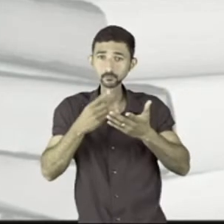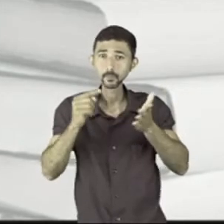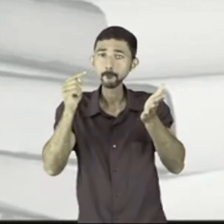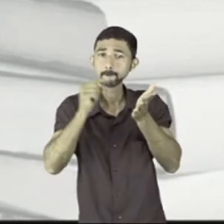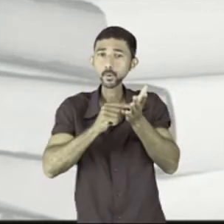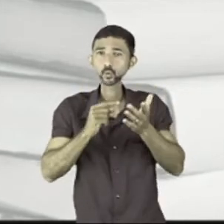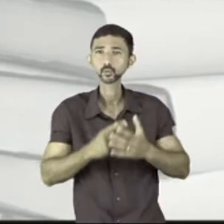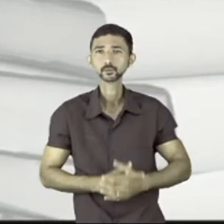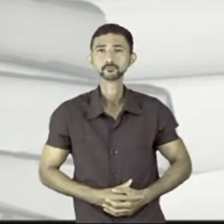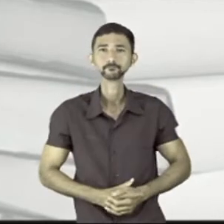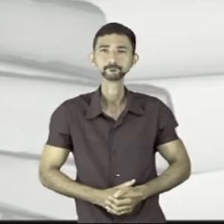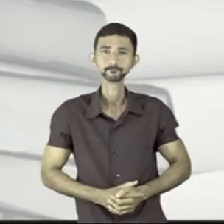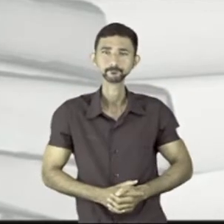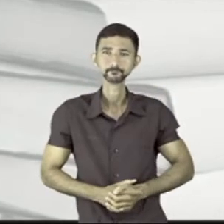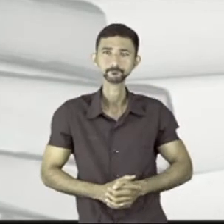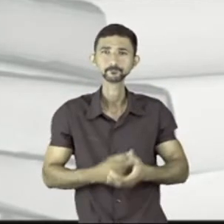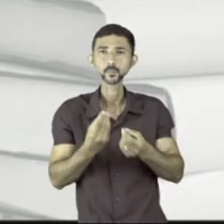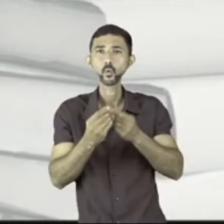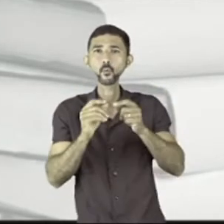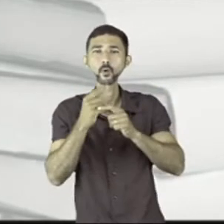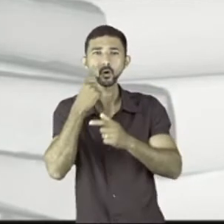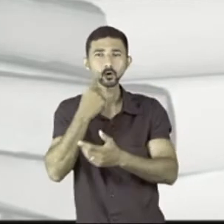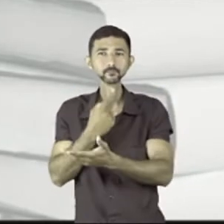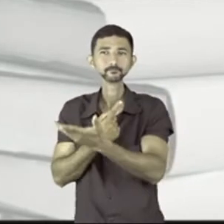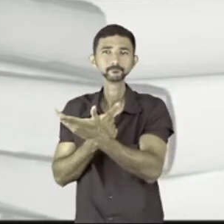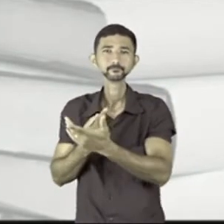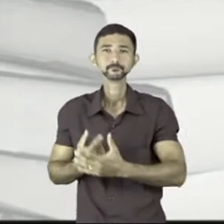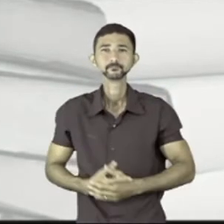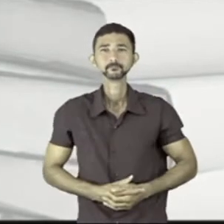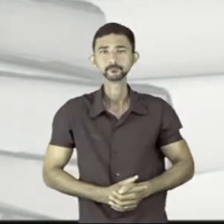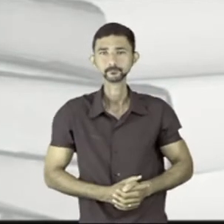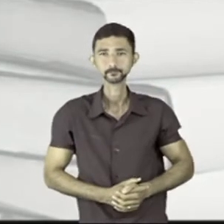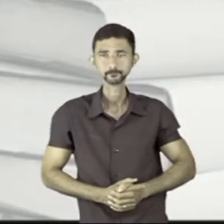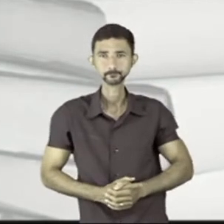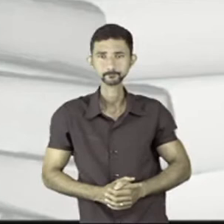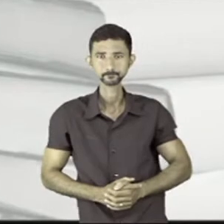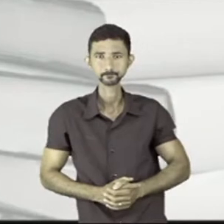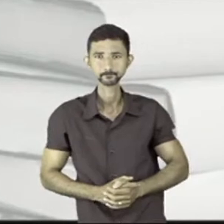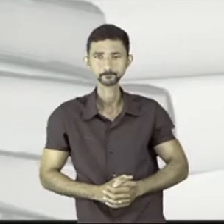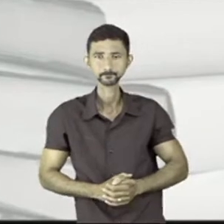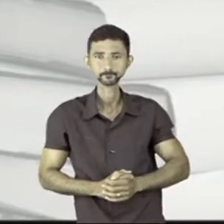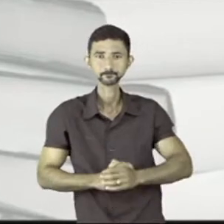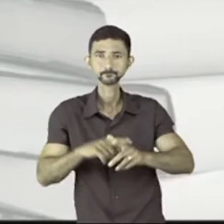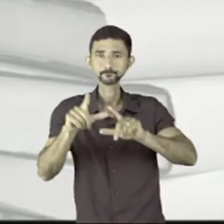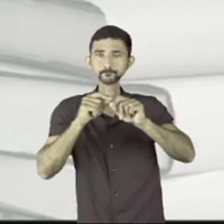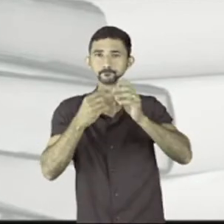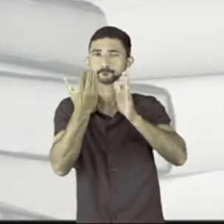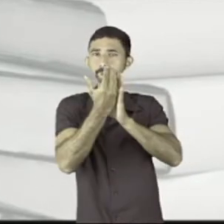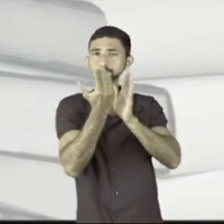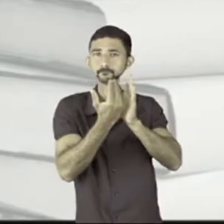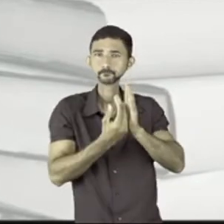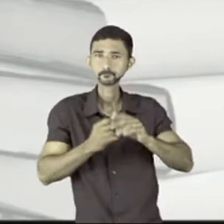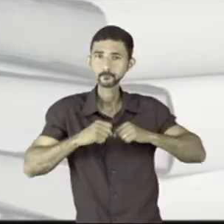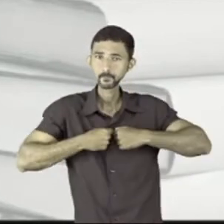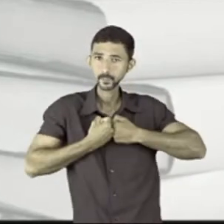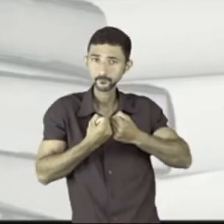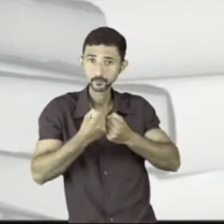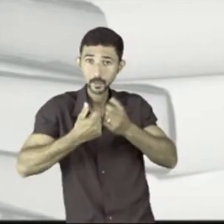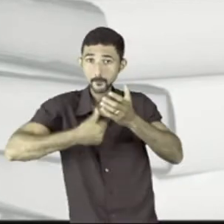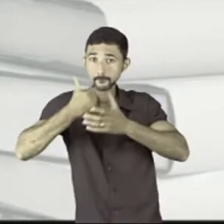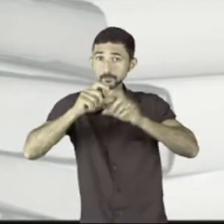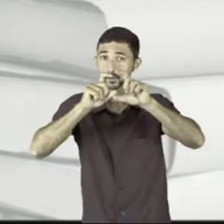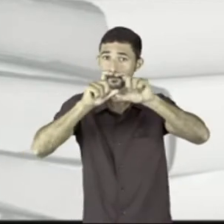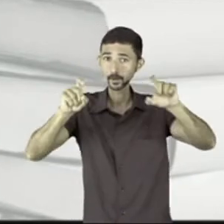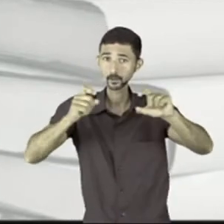pontuação, como ela aparece. Olha só, eu destaquei aqui para vocês, já falei, vou reforçar. Primeiro